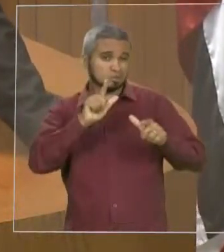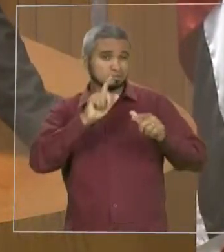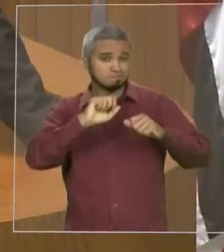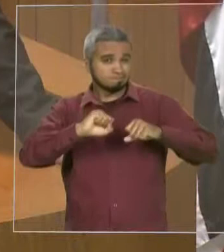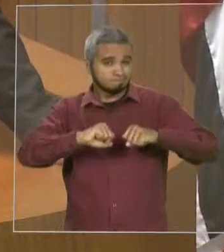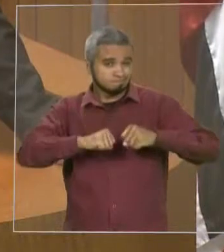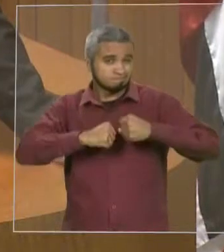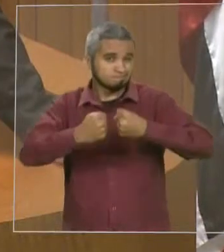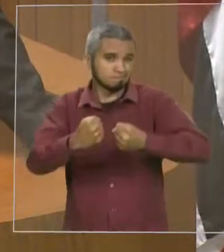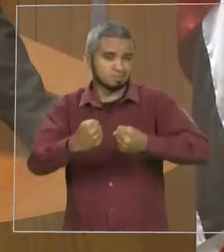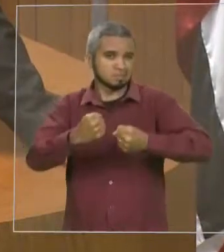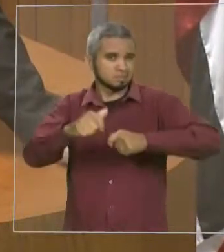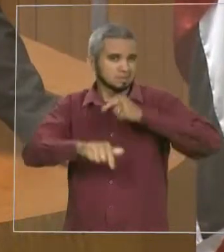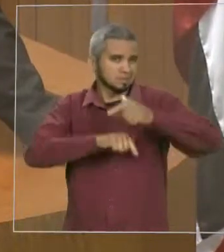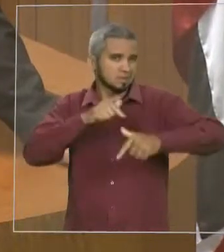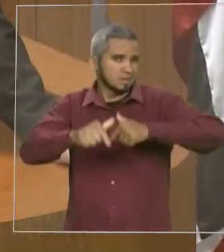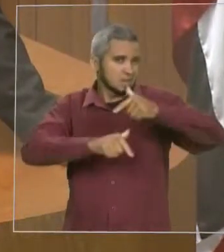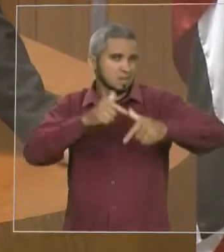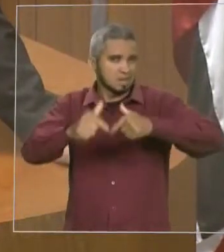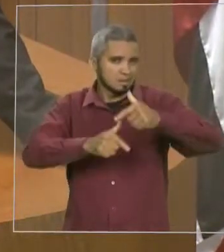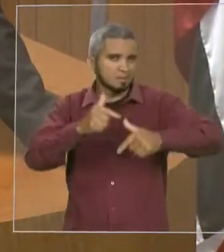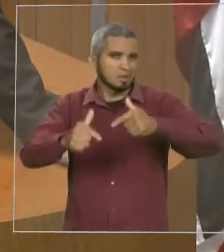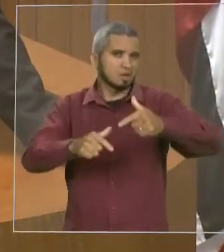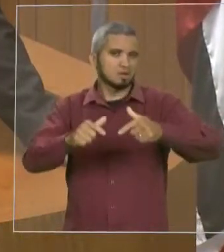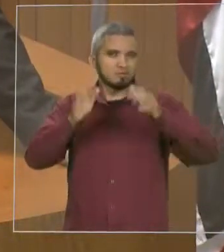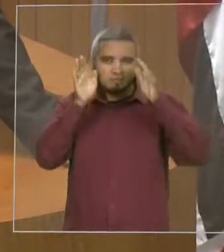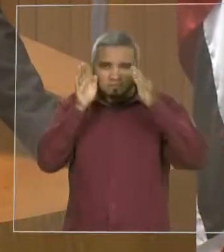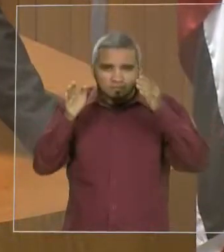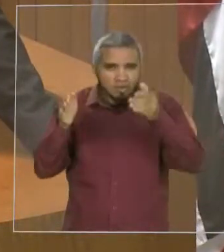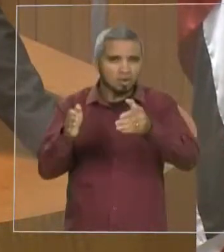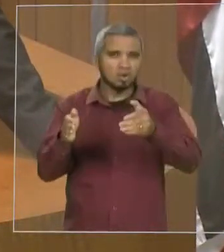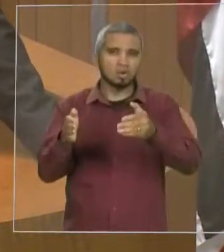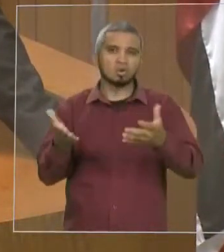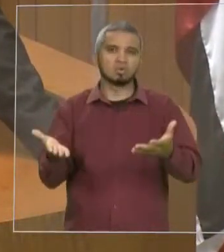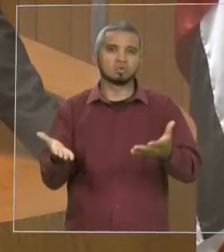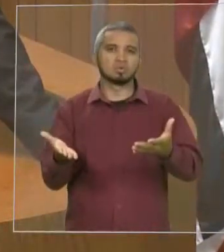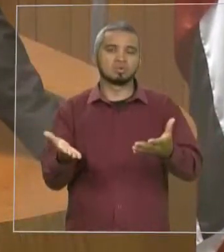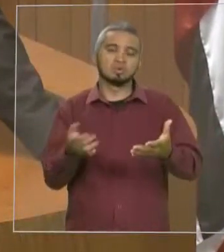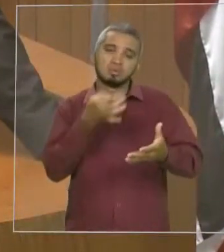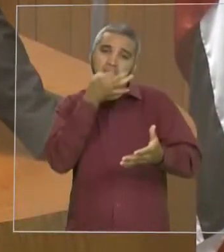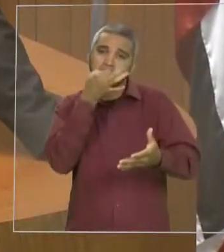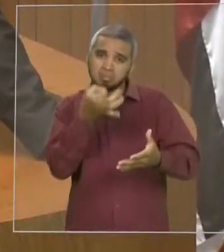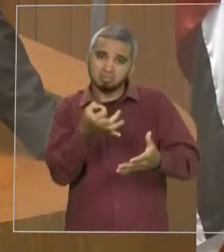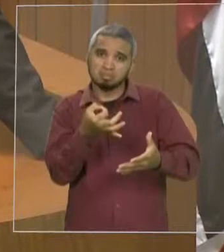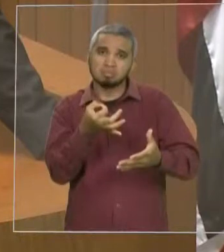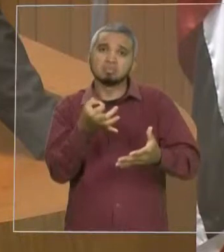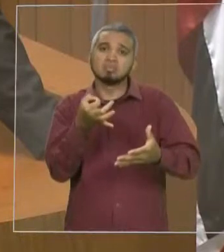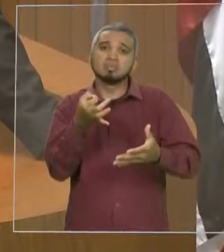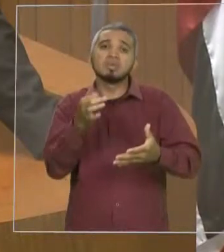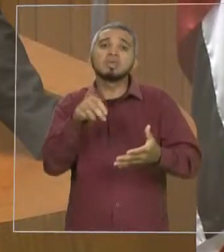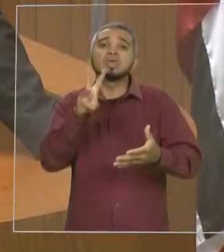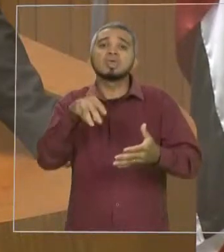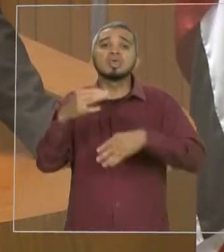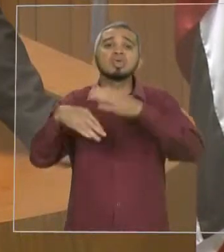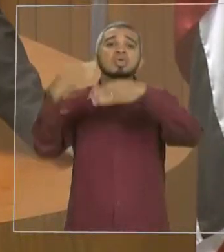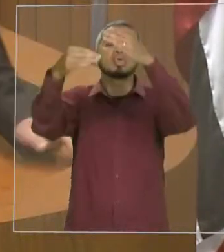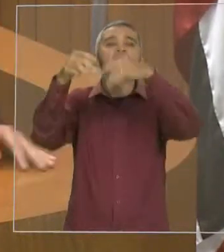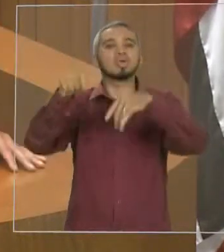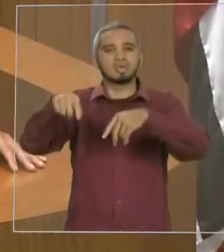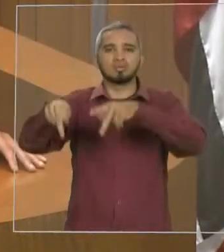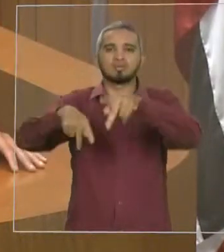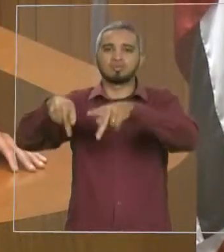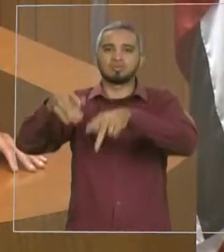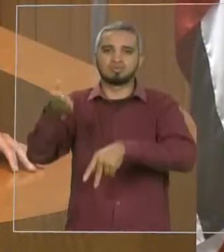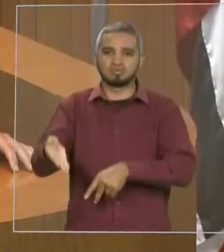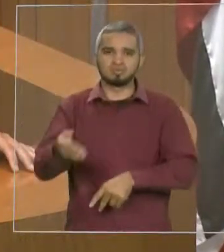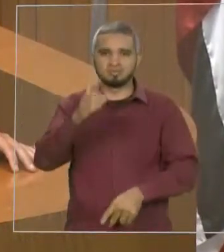muito trabalho, muito trabalho, muita dedicação e aí eu acho que só quem ganha é o povo de Santa Rita. Portanto, quero aqui dar os